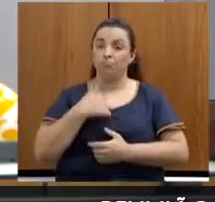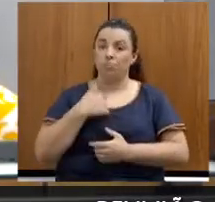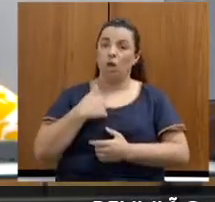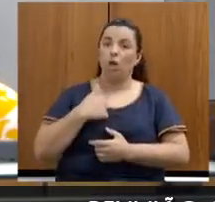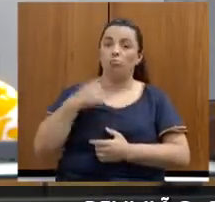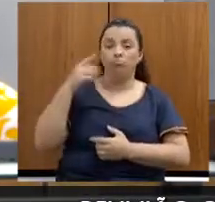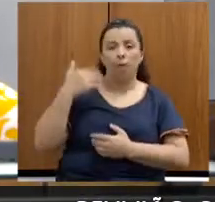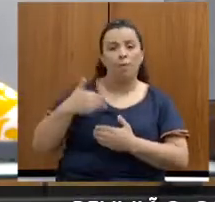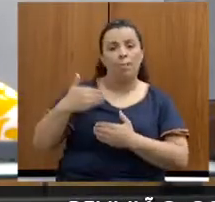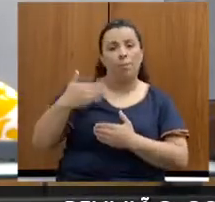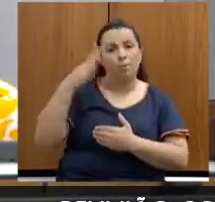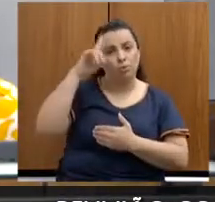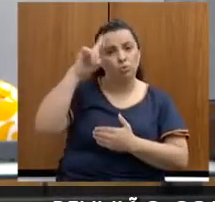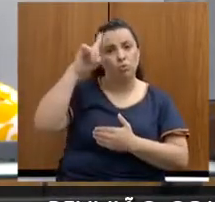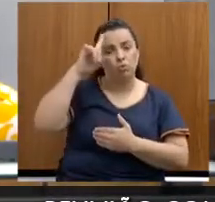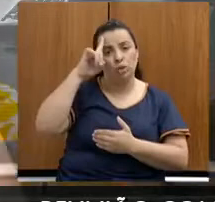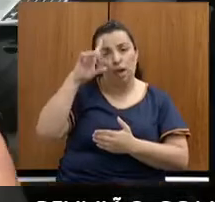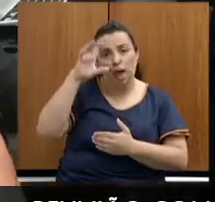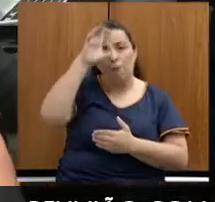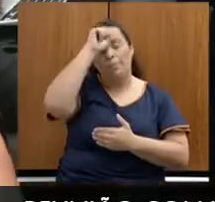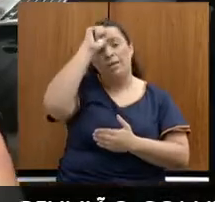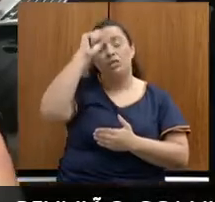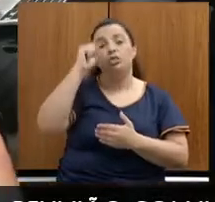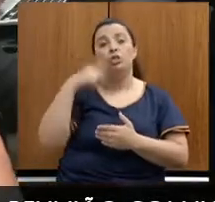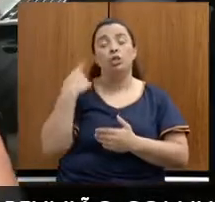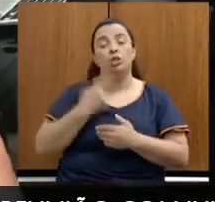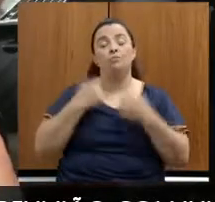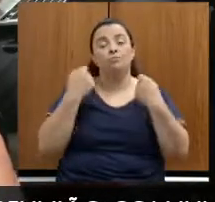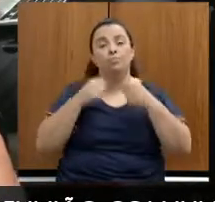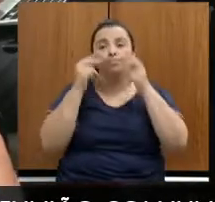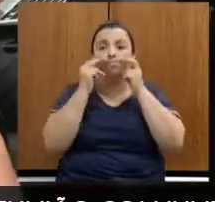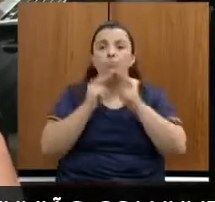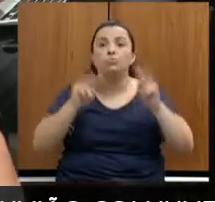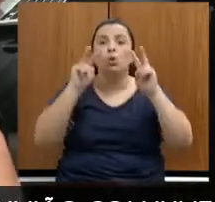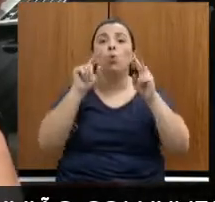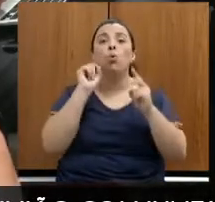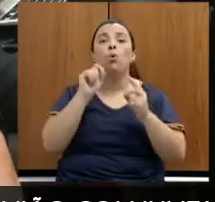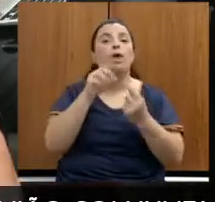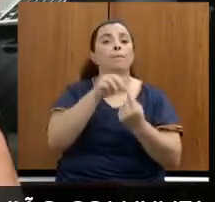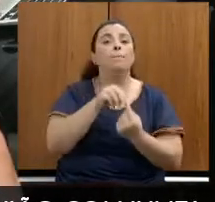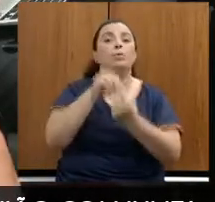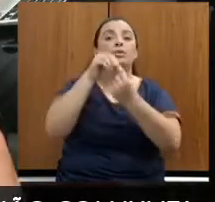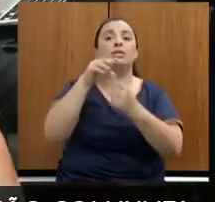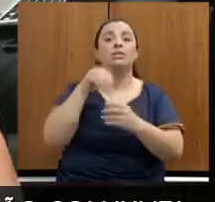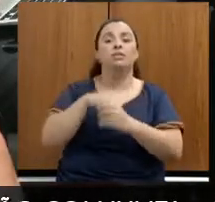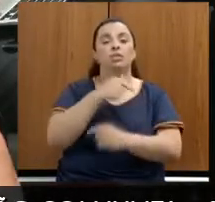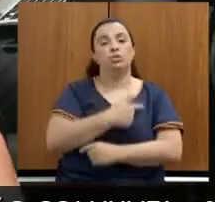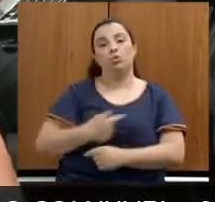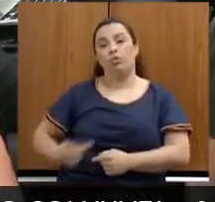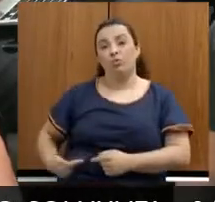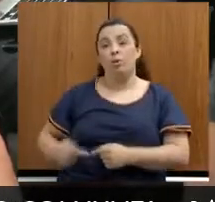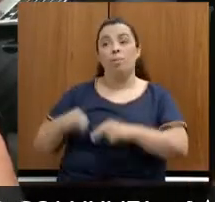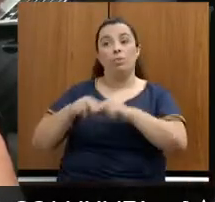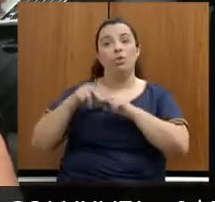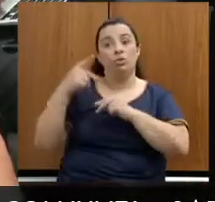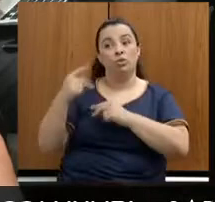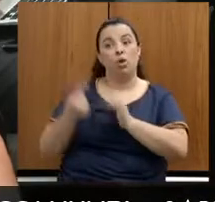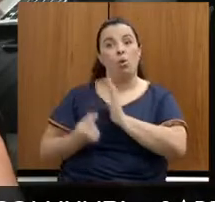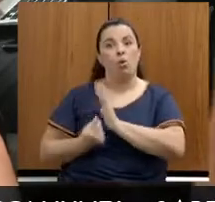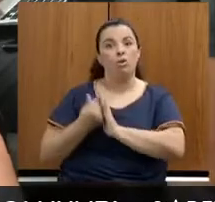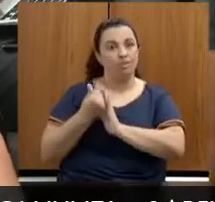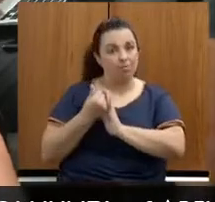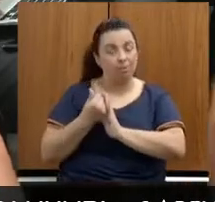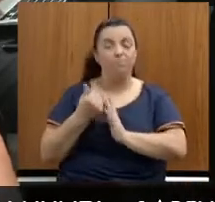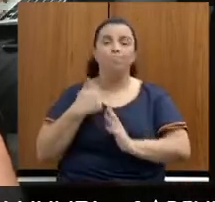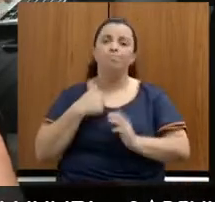a necessidade de nós olharmos quais são as prioridades de um governo através do seu orçamento. Então, eu tenho